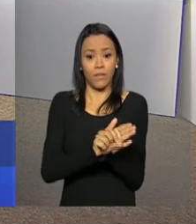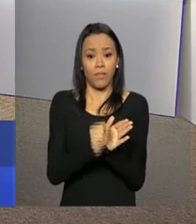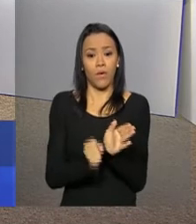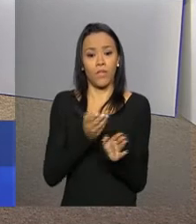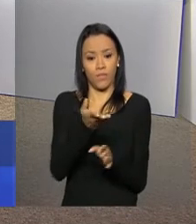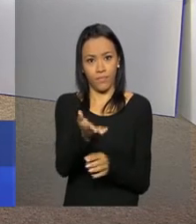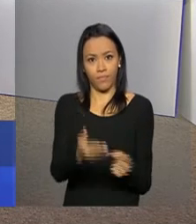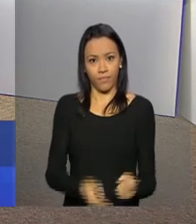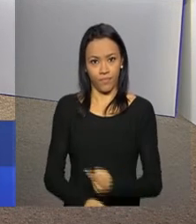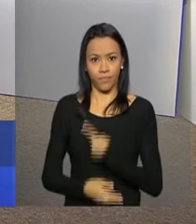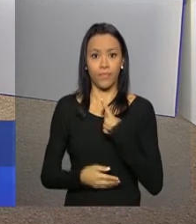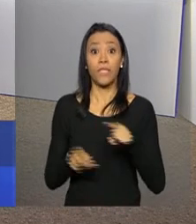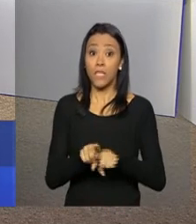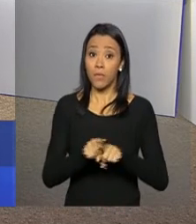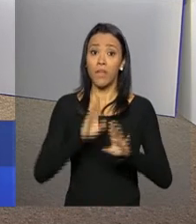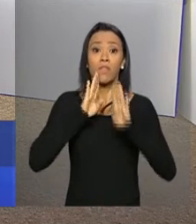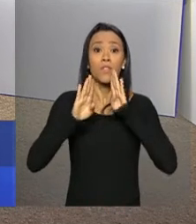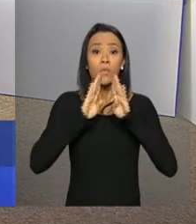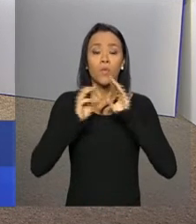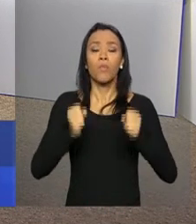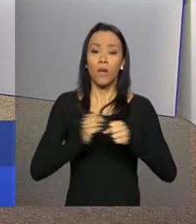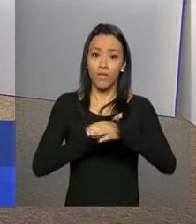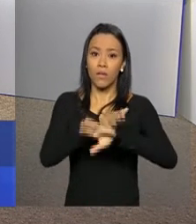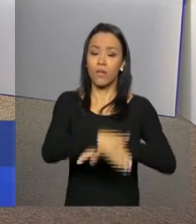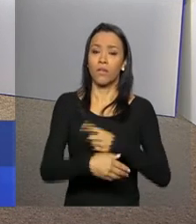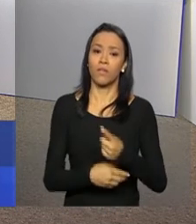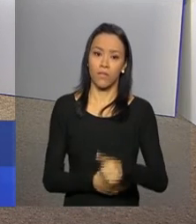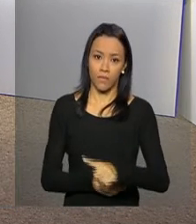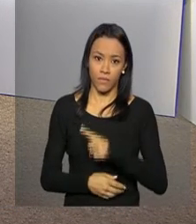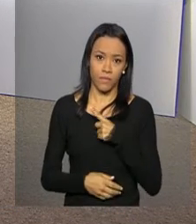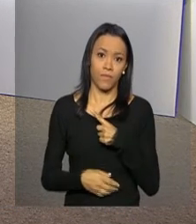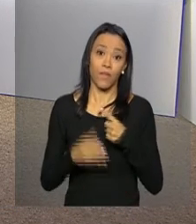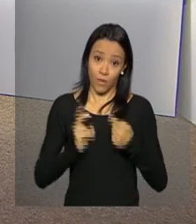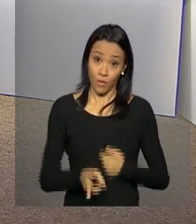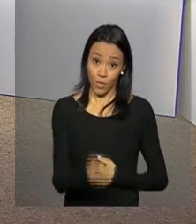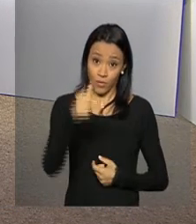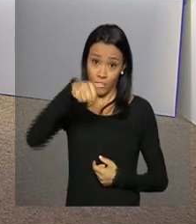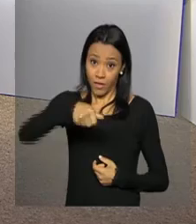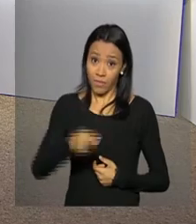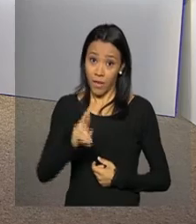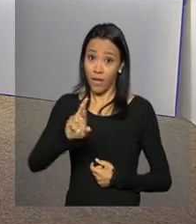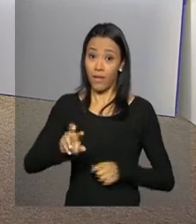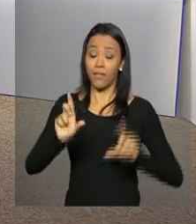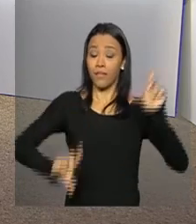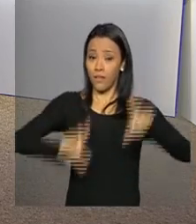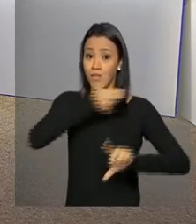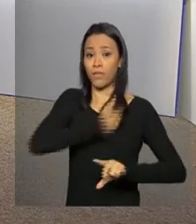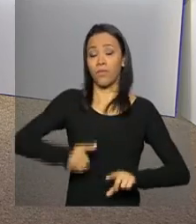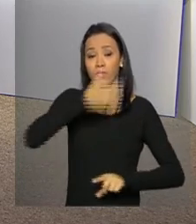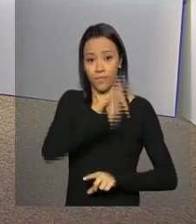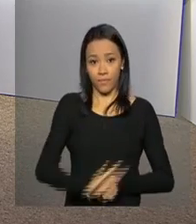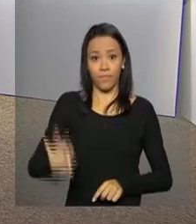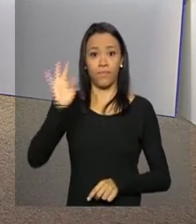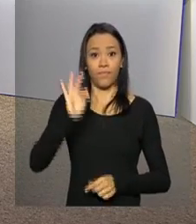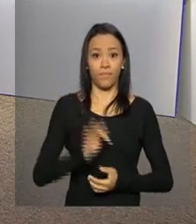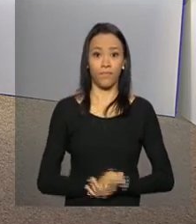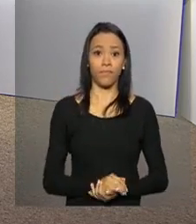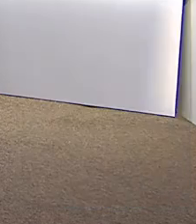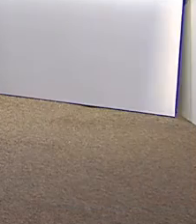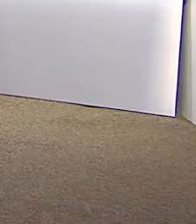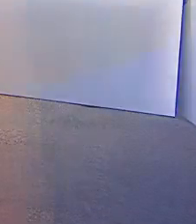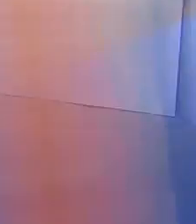tvnbr e facebook.com.br tvnbr. Continue com a gente aqui no NBR, a TV do Governo Federal.